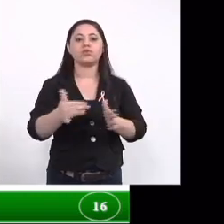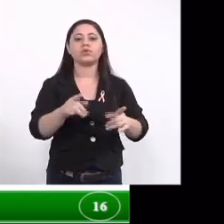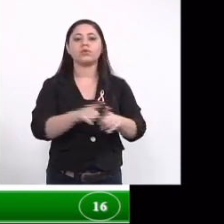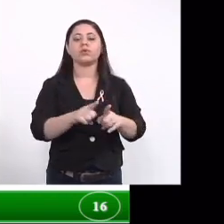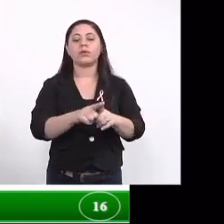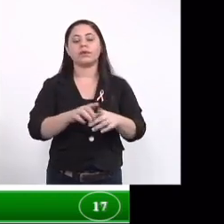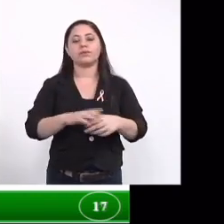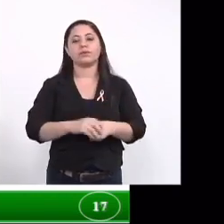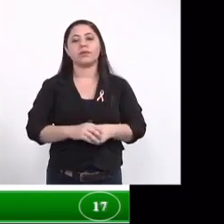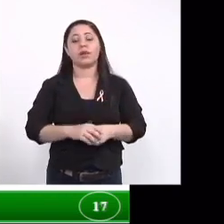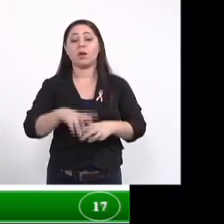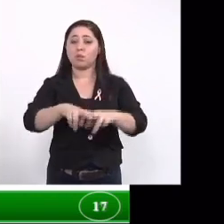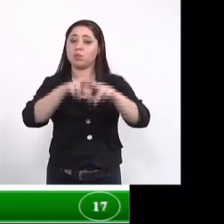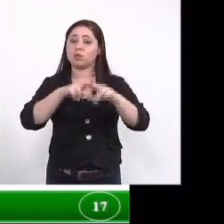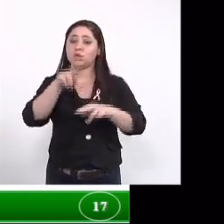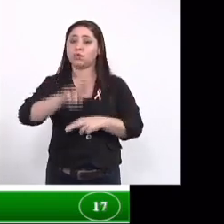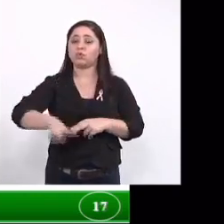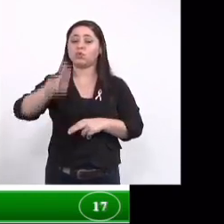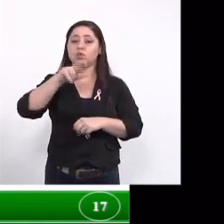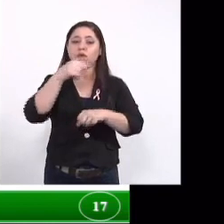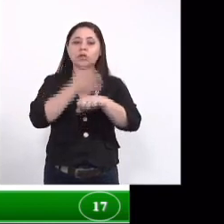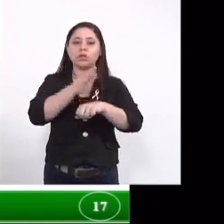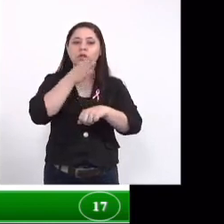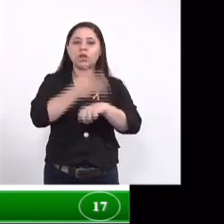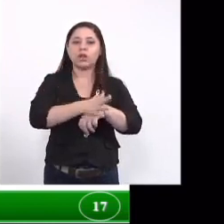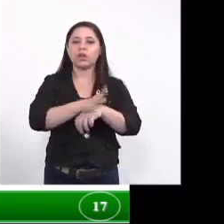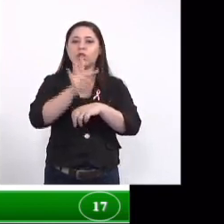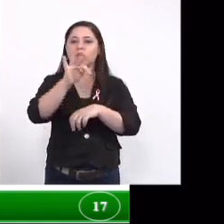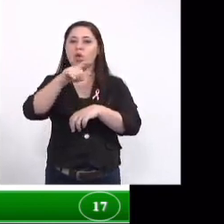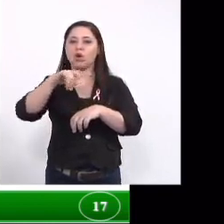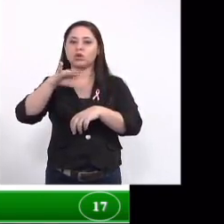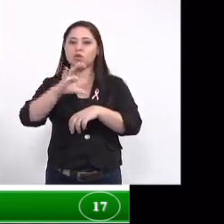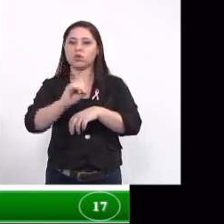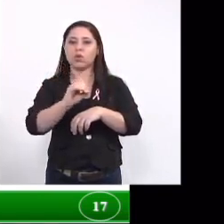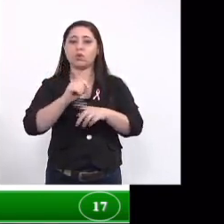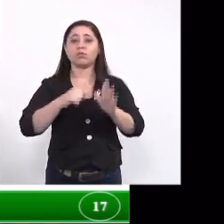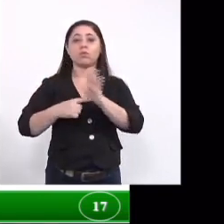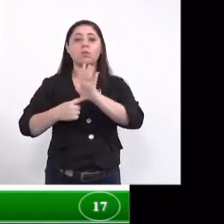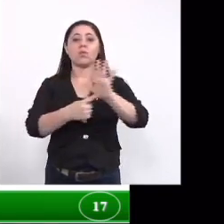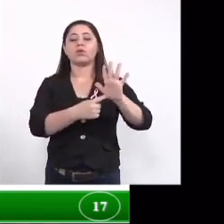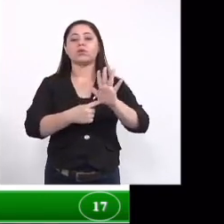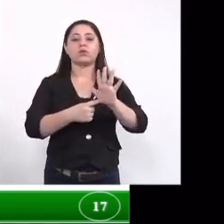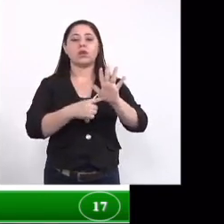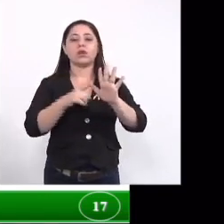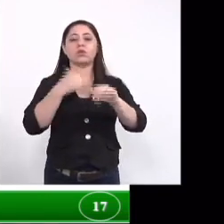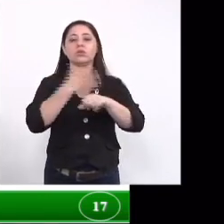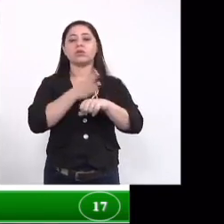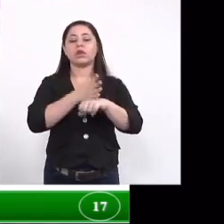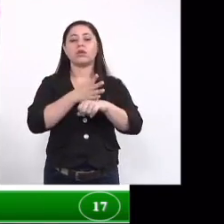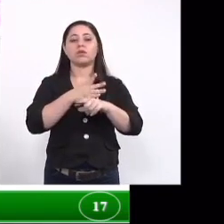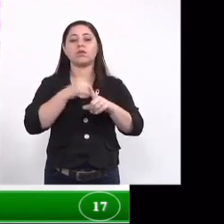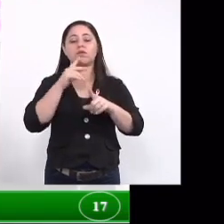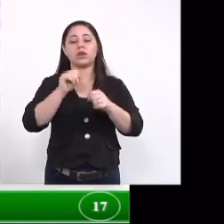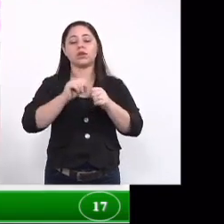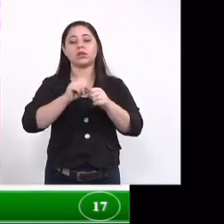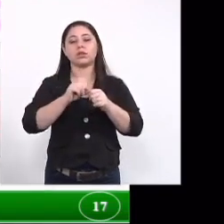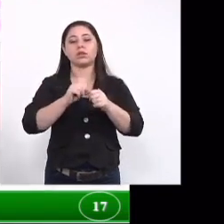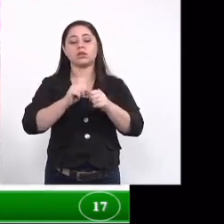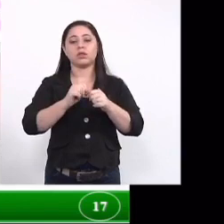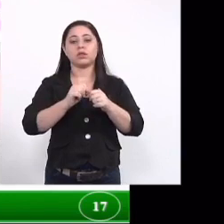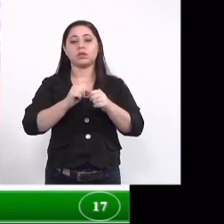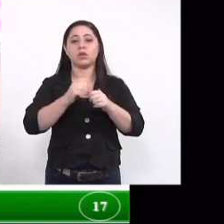hídricos para isso nós utilizamos ensaios tóxicos genéticos e como ilustrativos estão aqui os ensaios que nós realizamos os ensaios